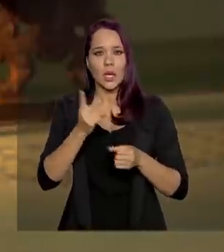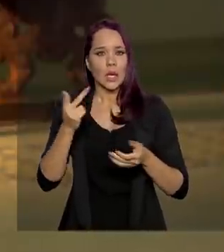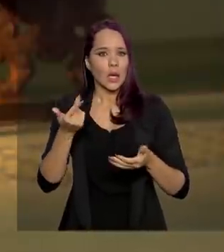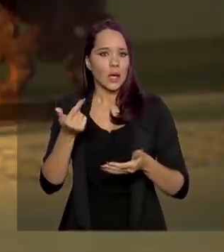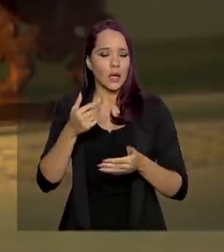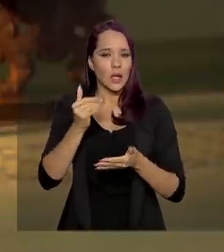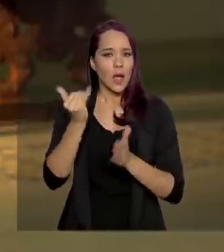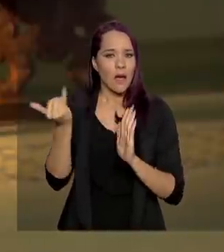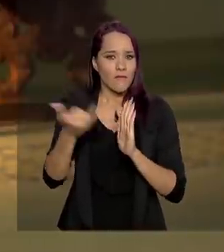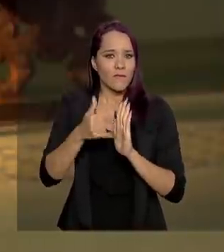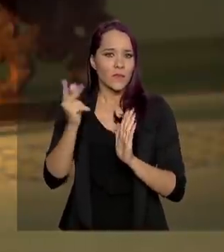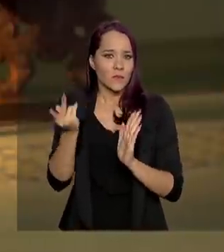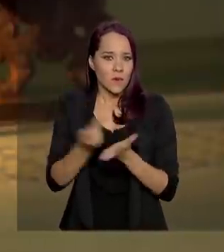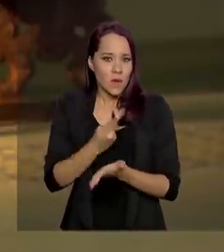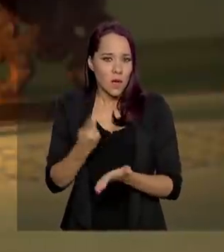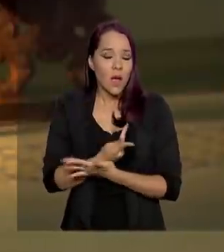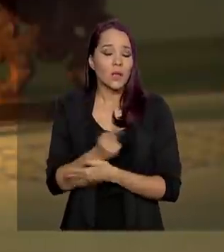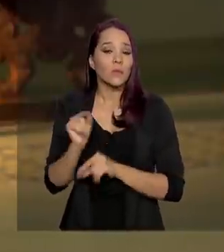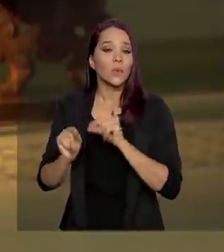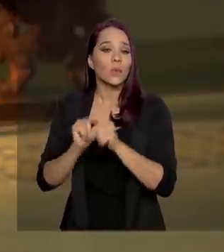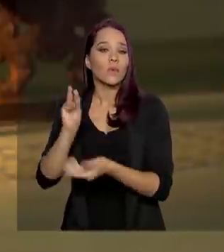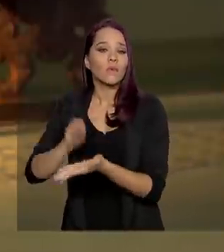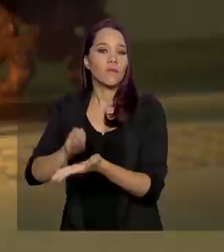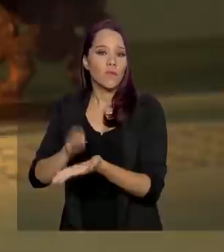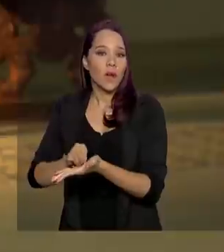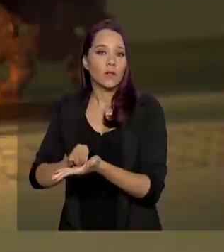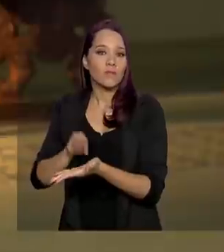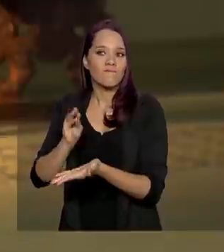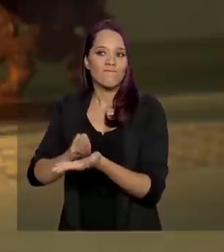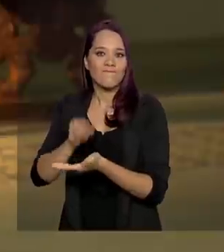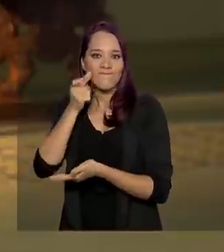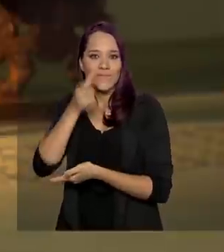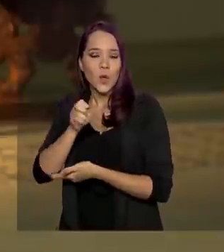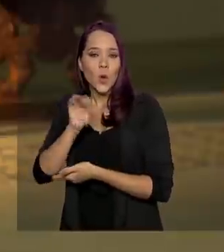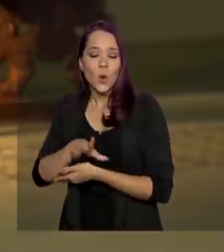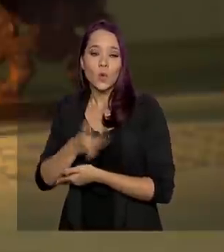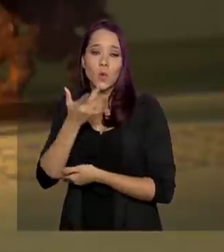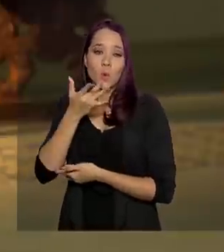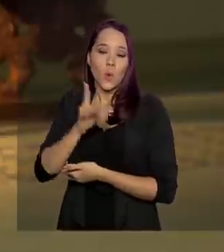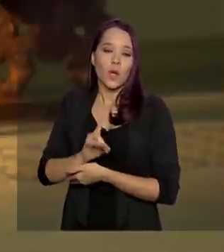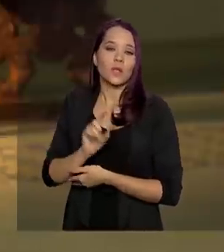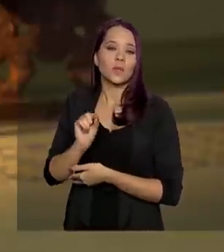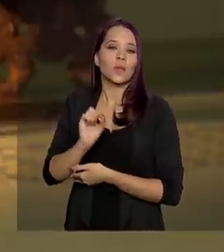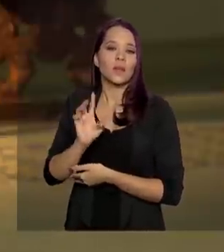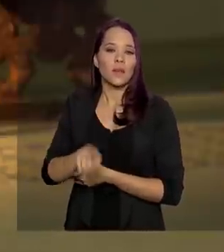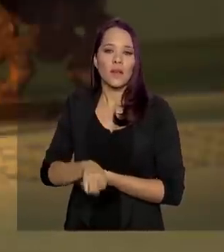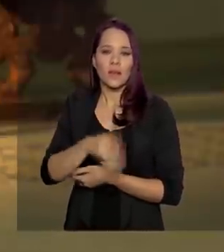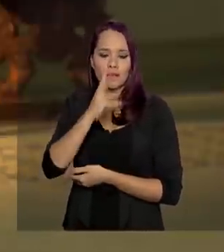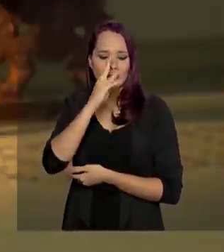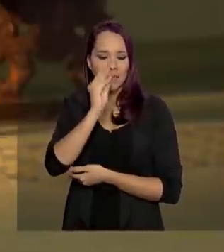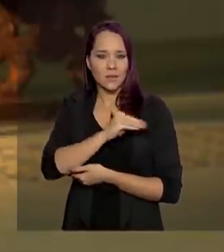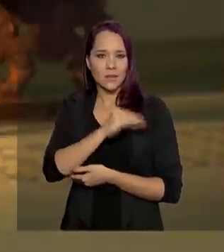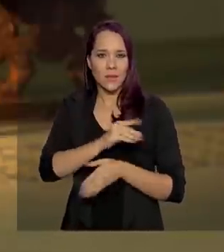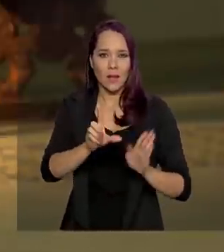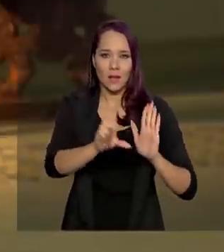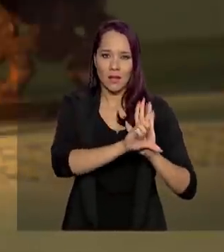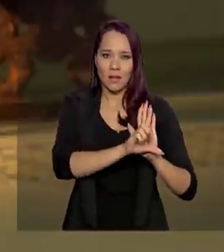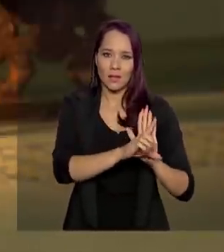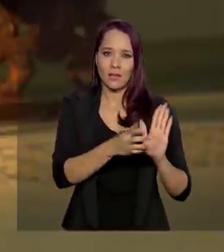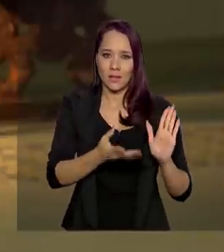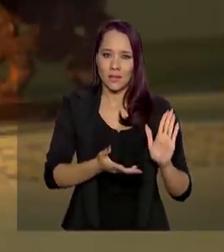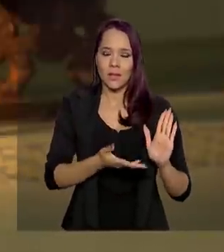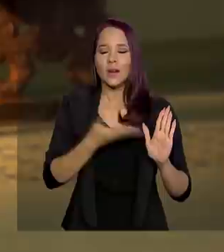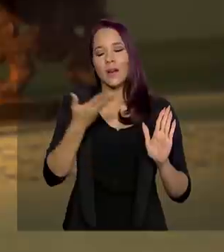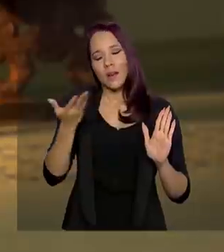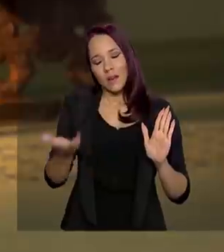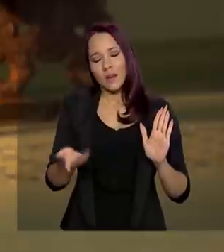O que há e o que falta, às vezes, por má intenção ou por desconhecimento, é ignorar a legislação vigente. E aí você